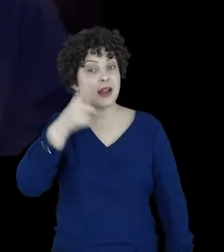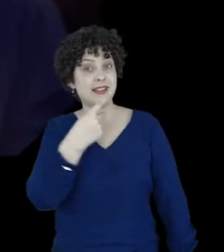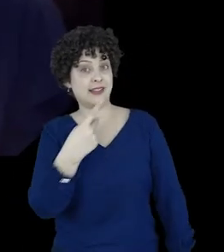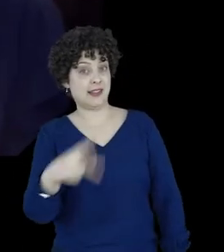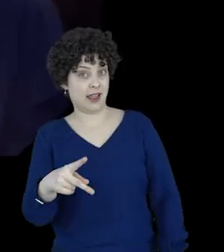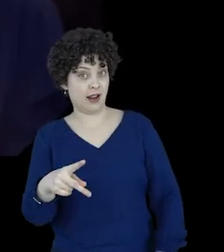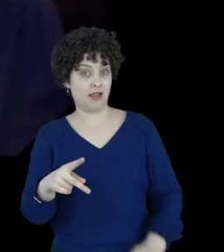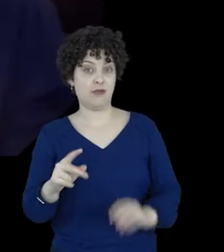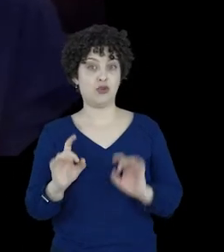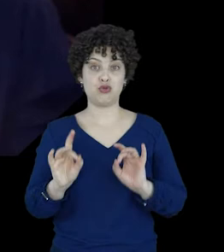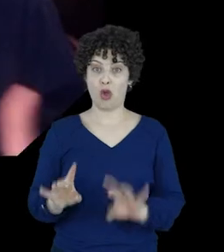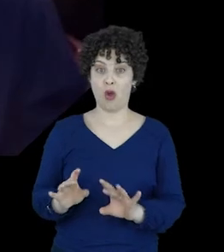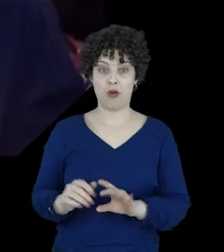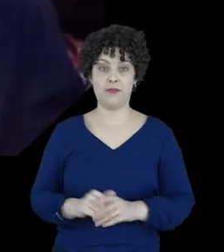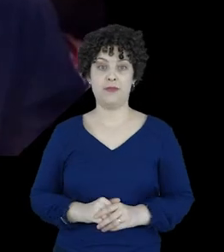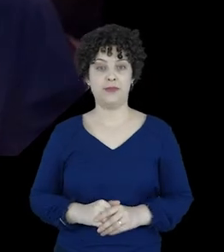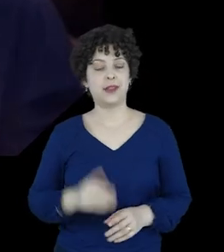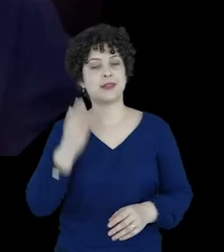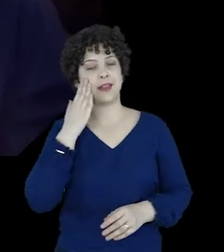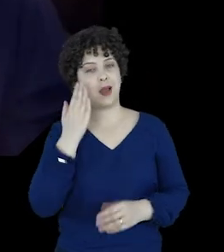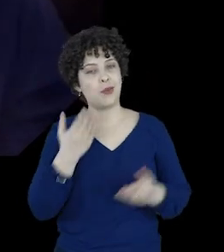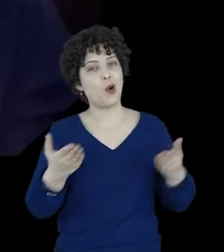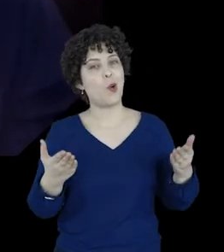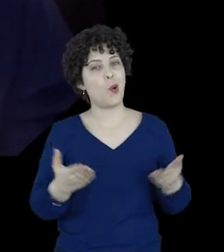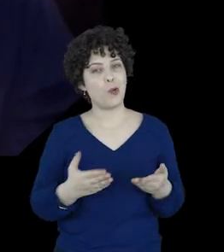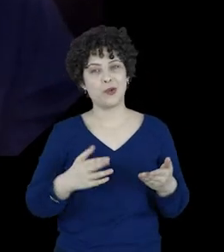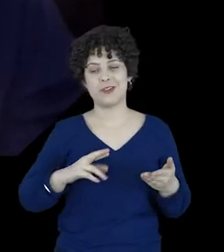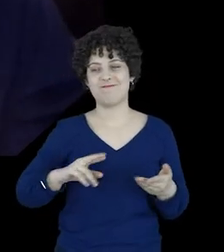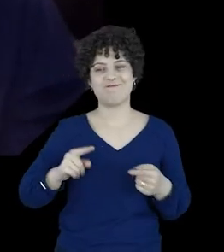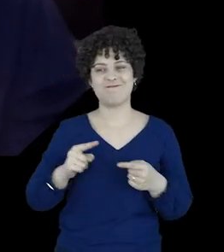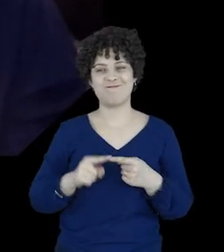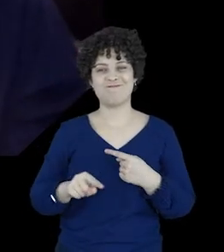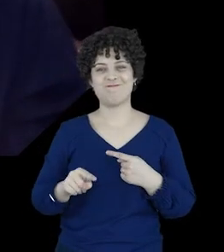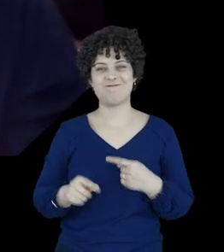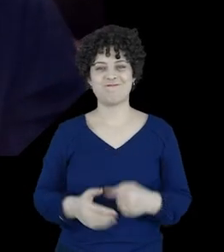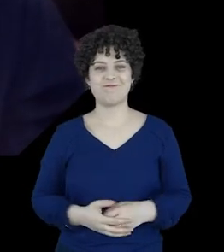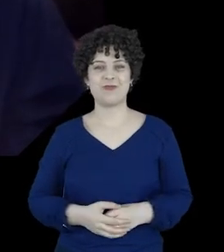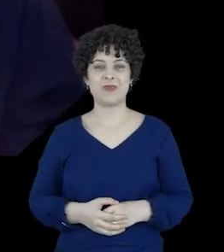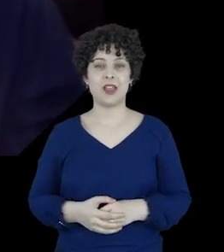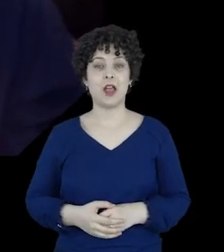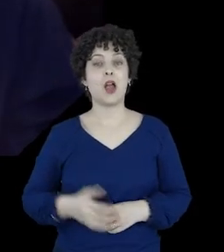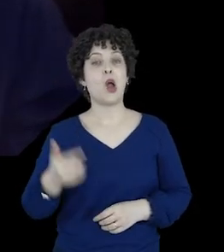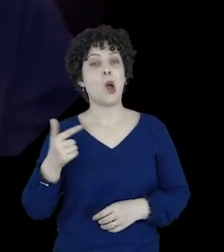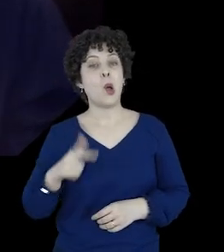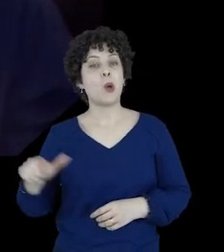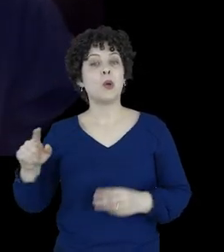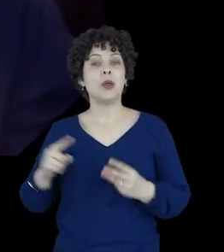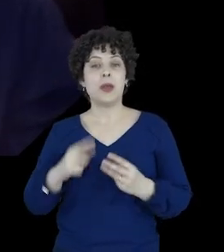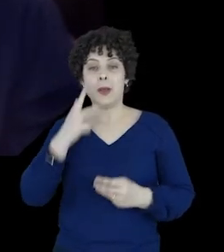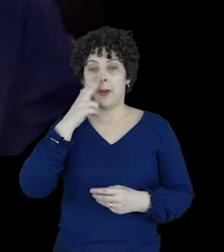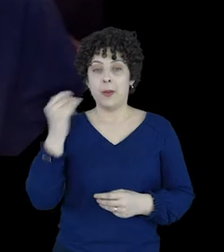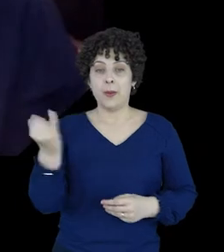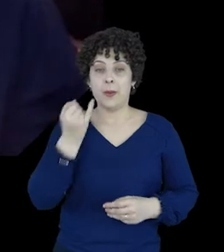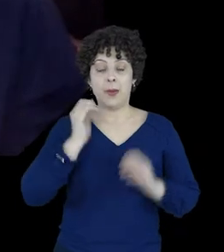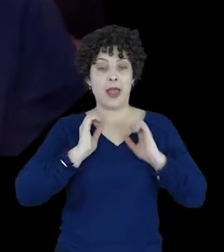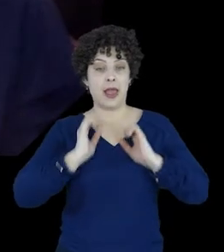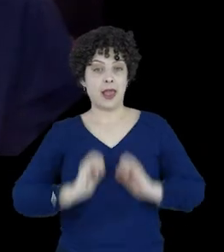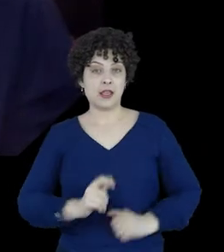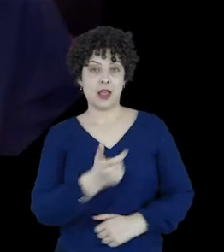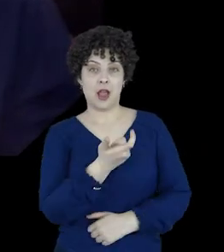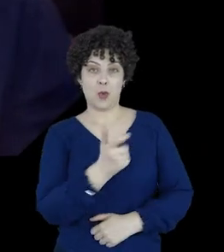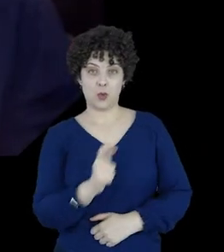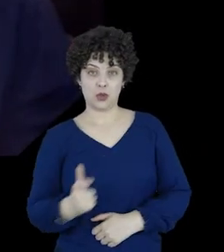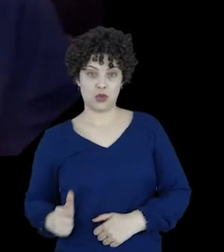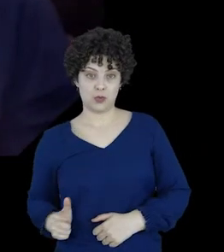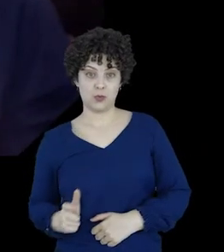maior, o que sabemos que não é o que acontece hoje em dia. Outro ponto que me parece relevante é